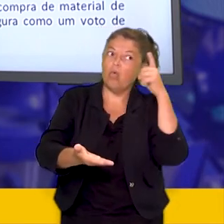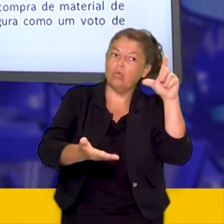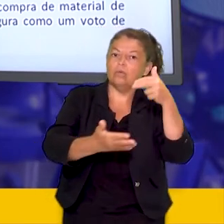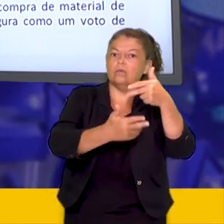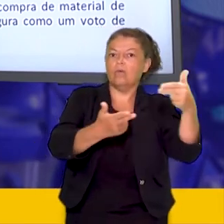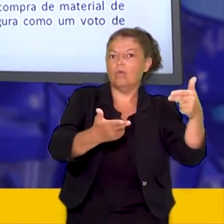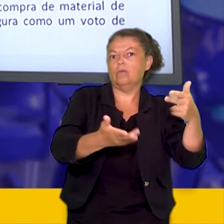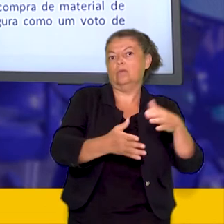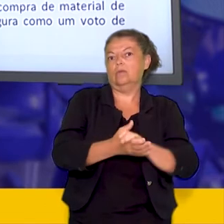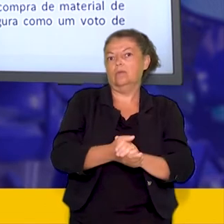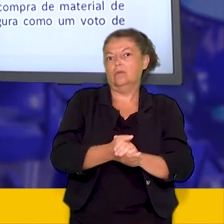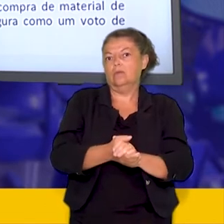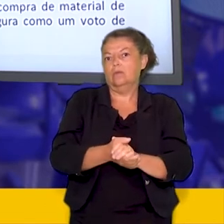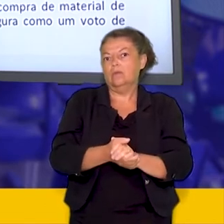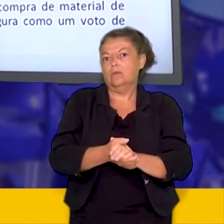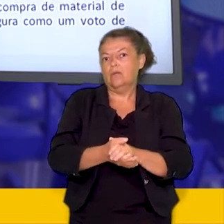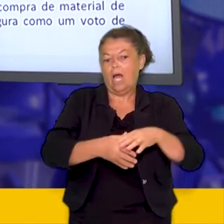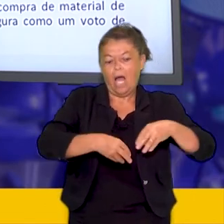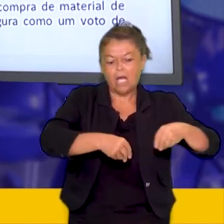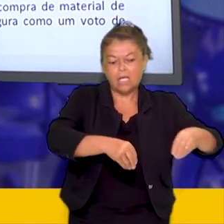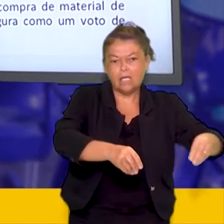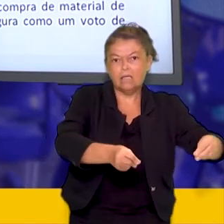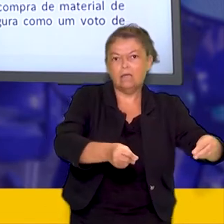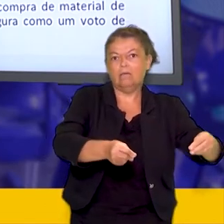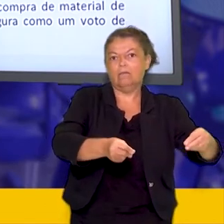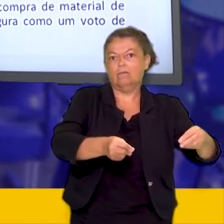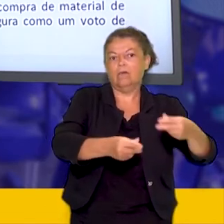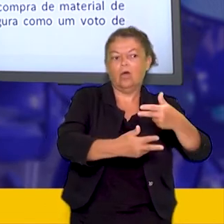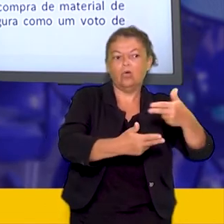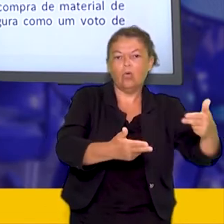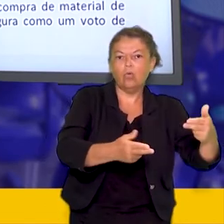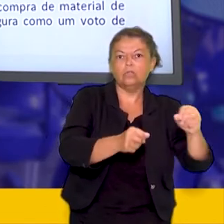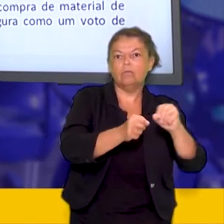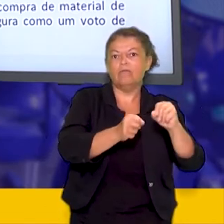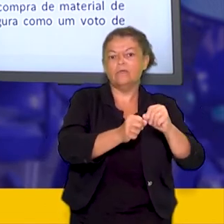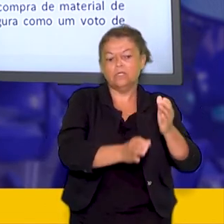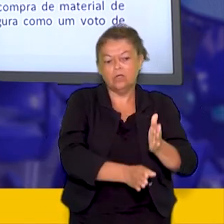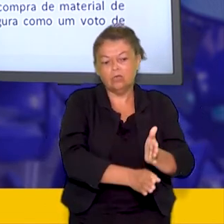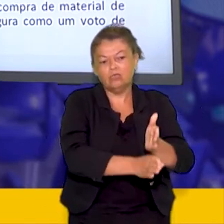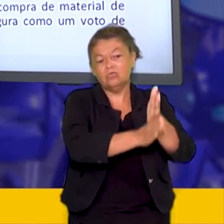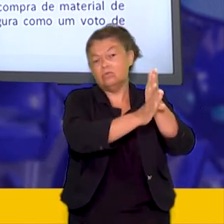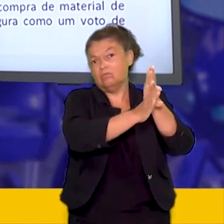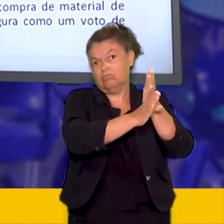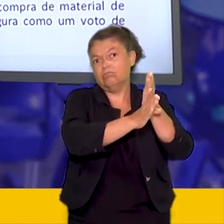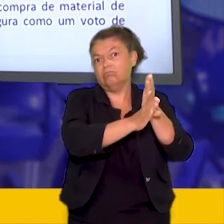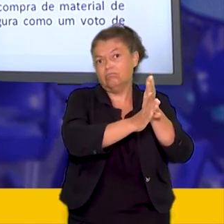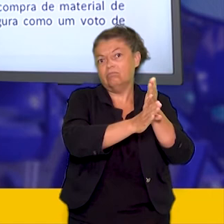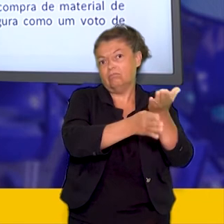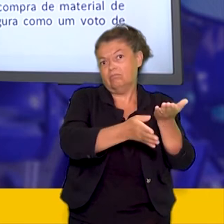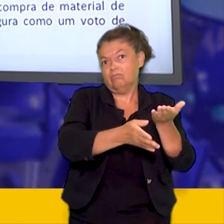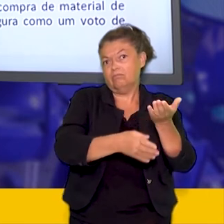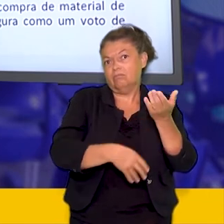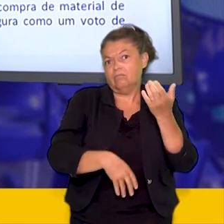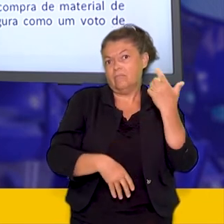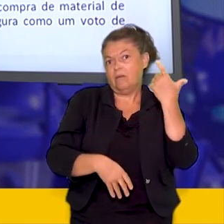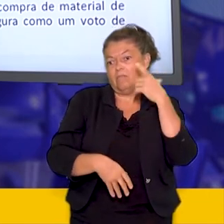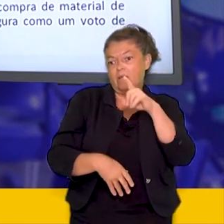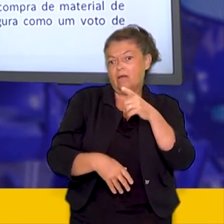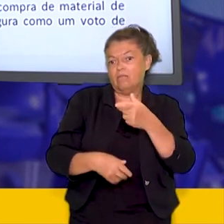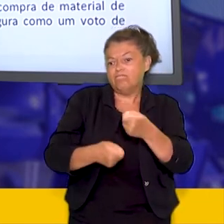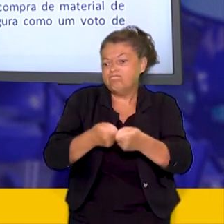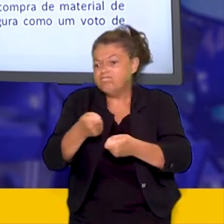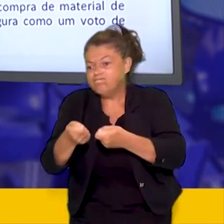ou alguma coisa mais para ter o voto daquela pessoa e de seus